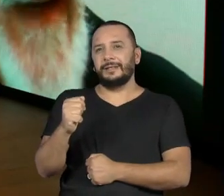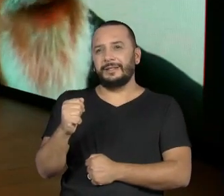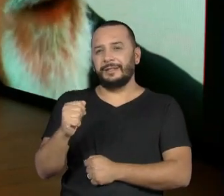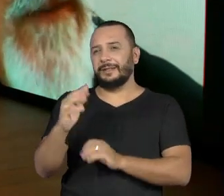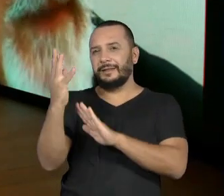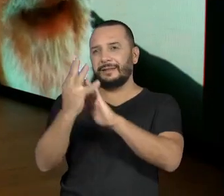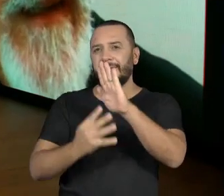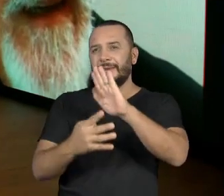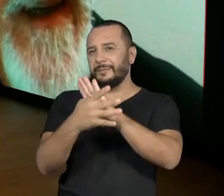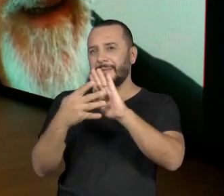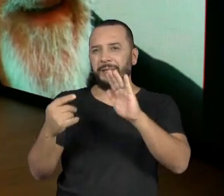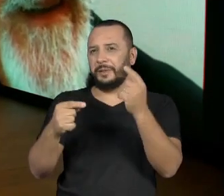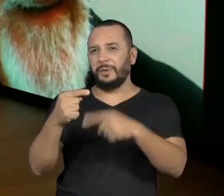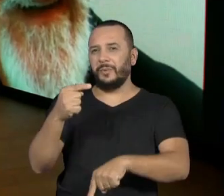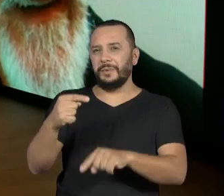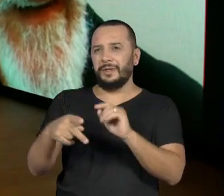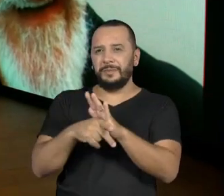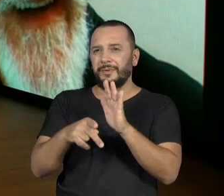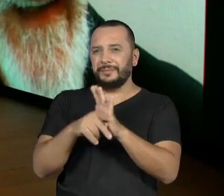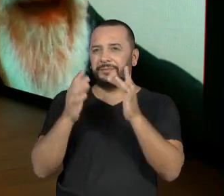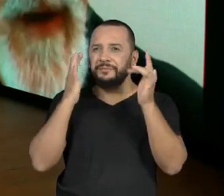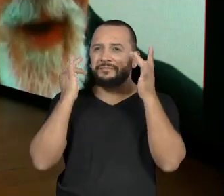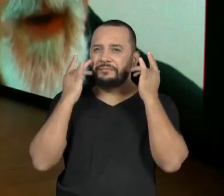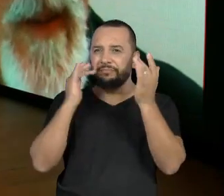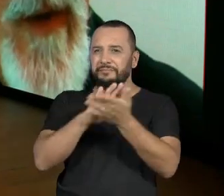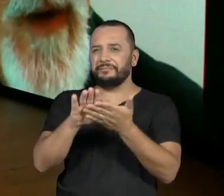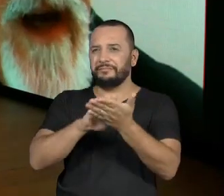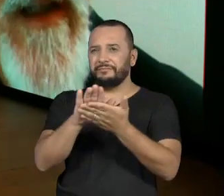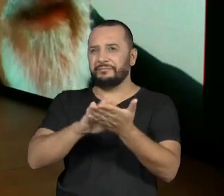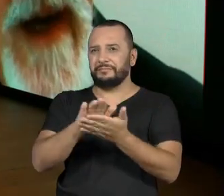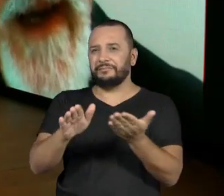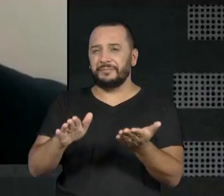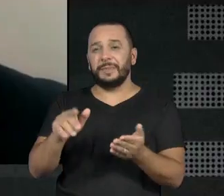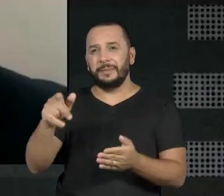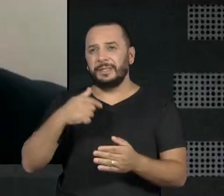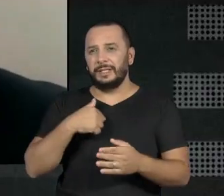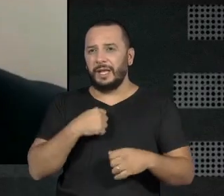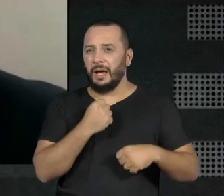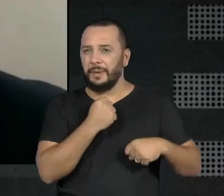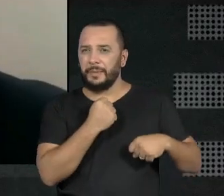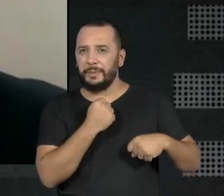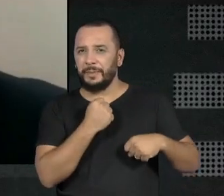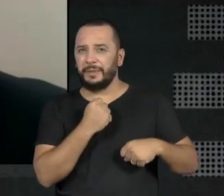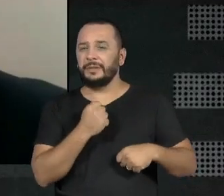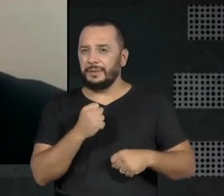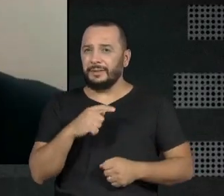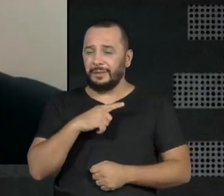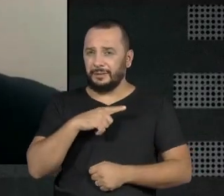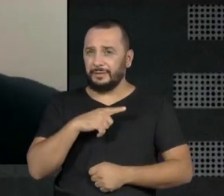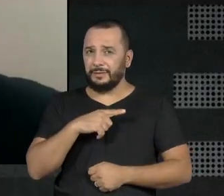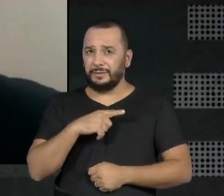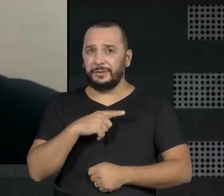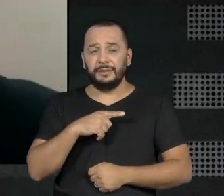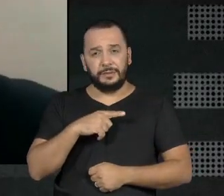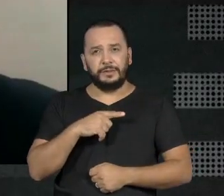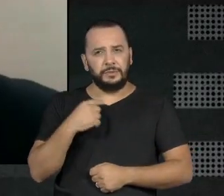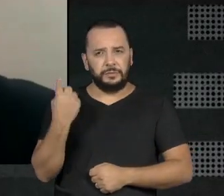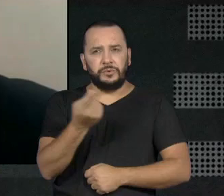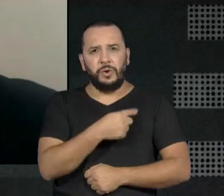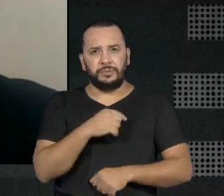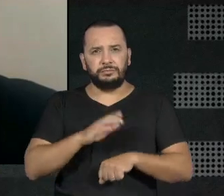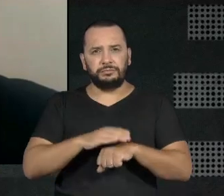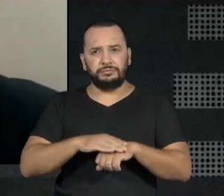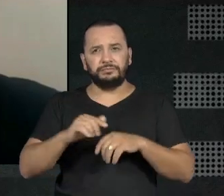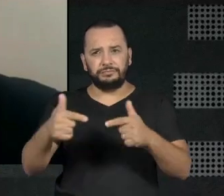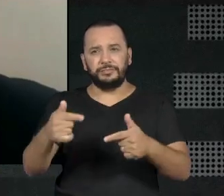tinha nada a ver com a peça, aquilo. E também a toma o Roberto Carlos, né? Mas, tá bela. Eu parei de fazer, né? Eu